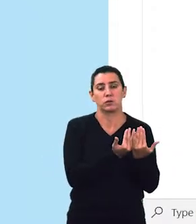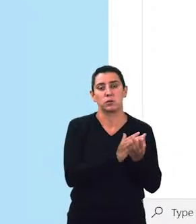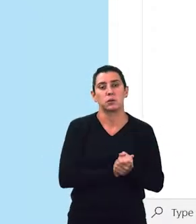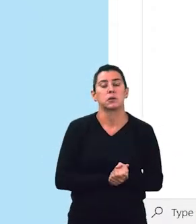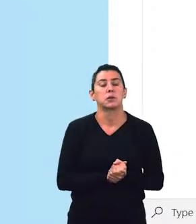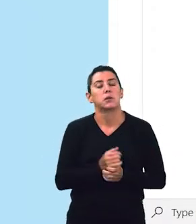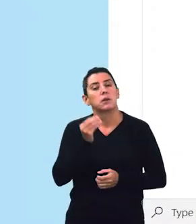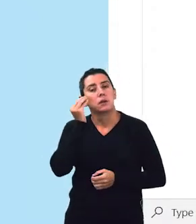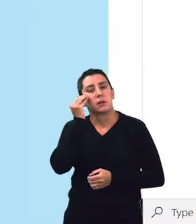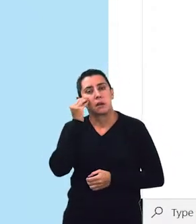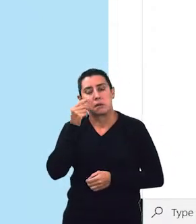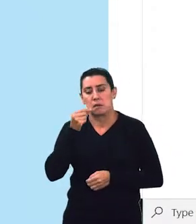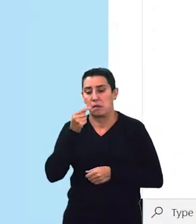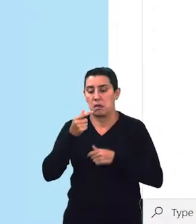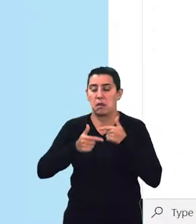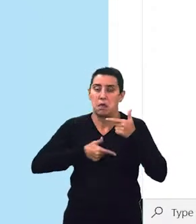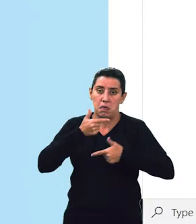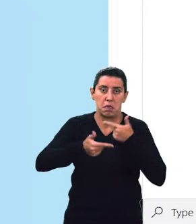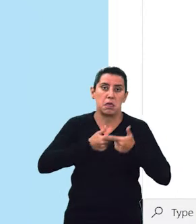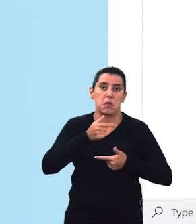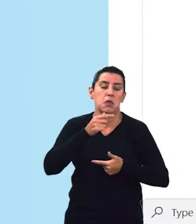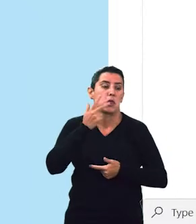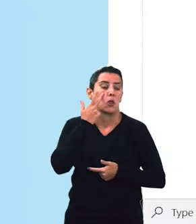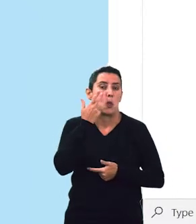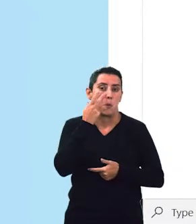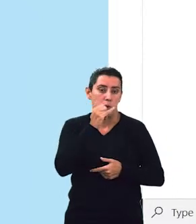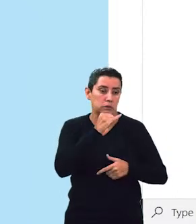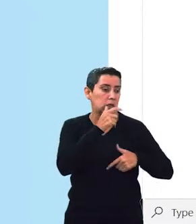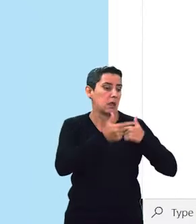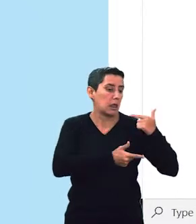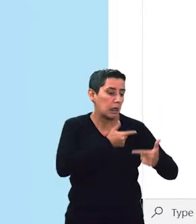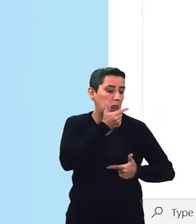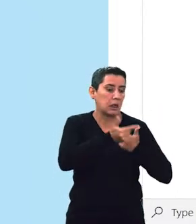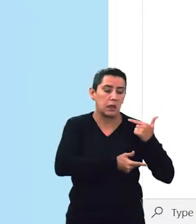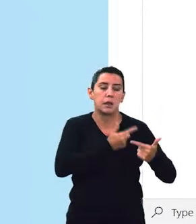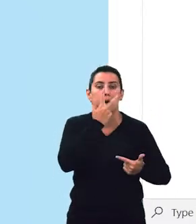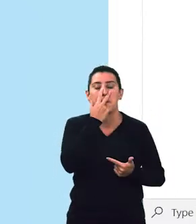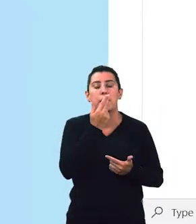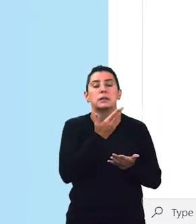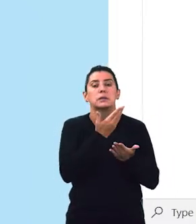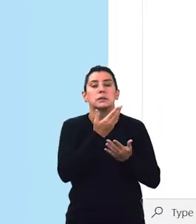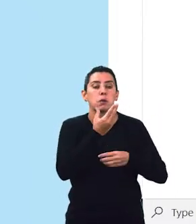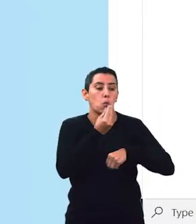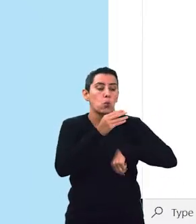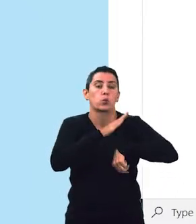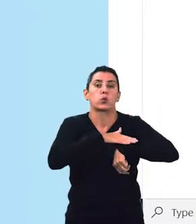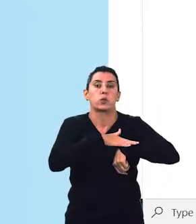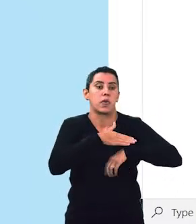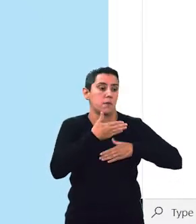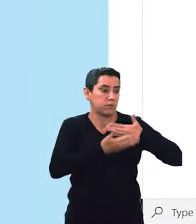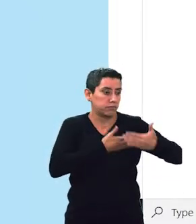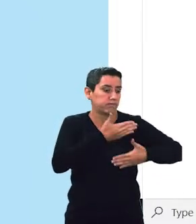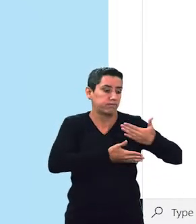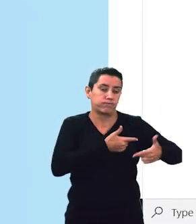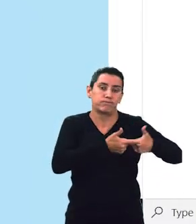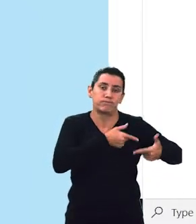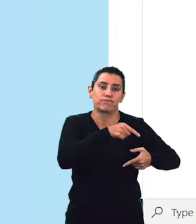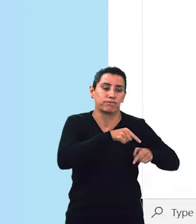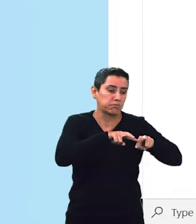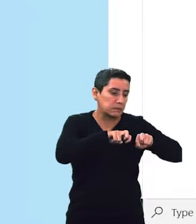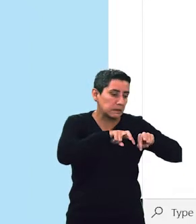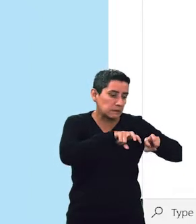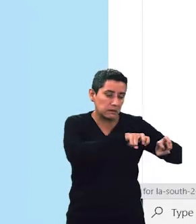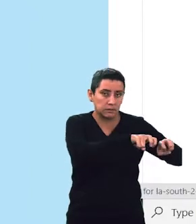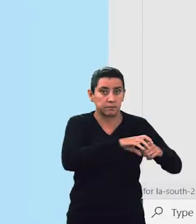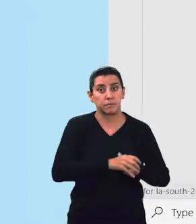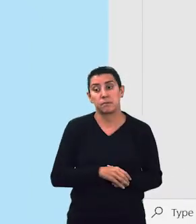bastante trabalho para ser executado. Muita energia seria empregada nesse tipo de trabalho. Mas dentro do